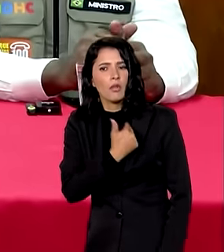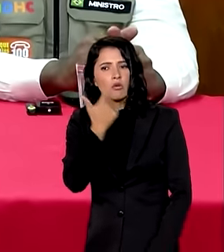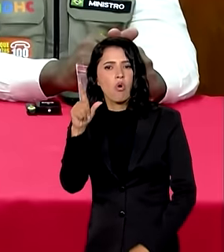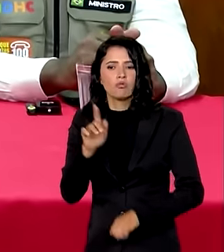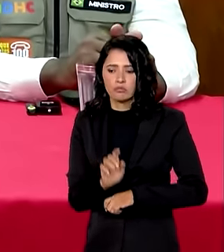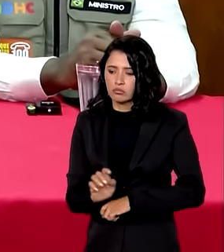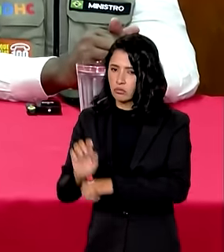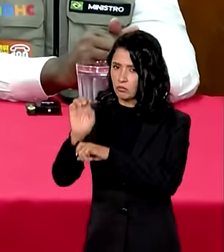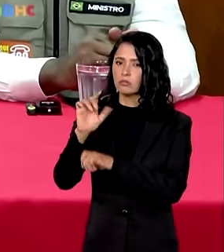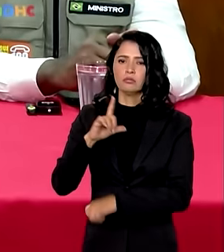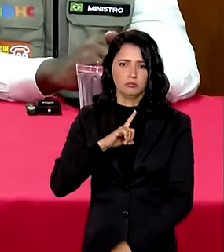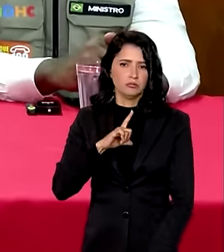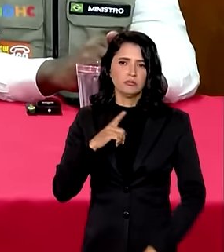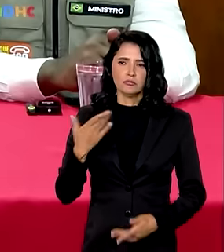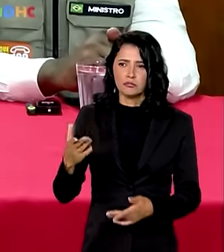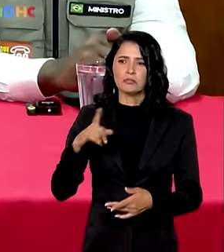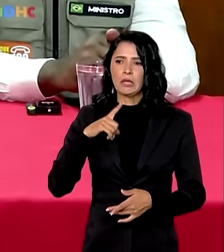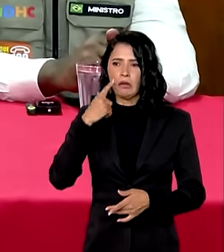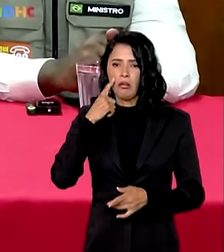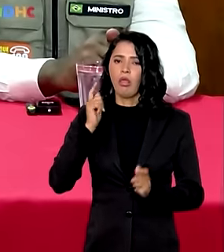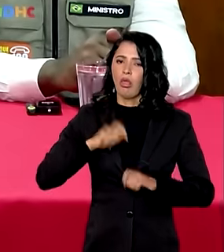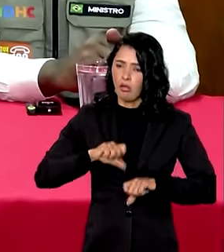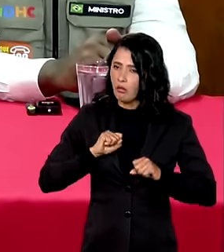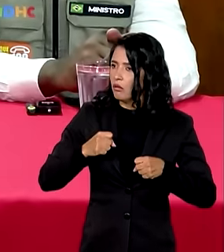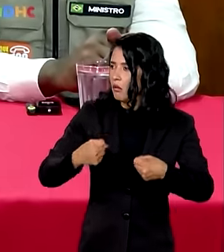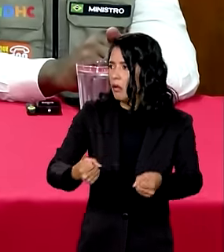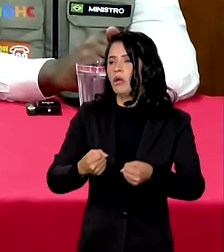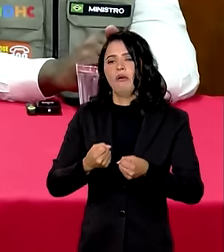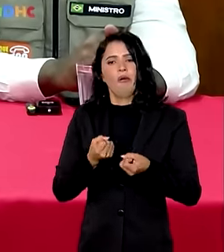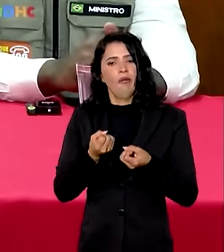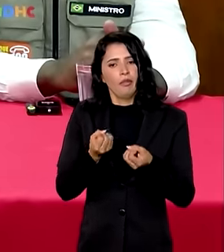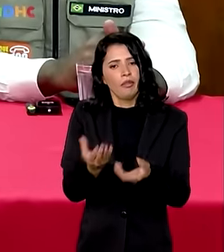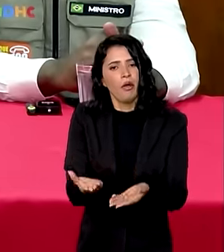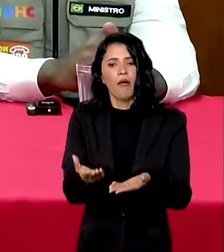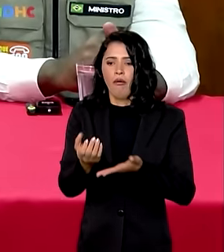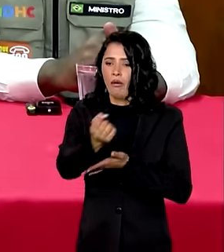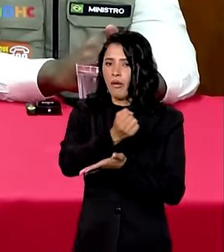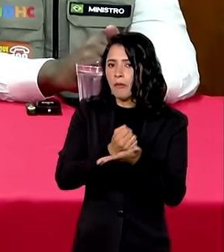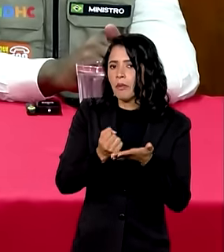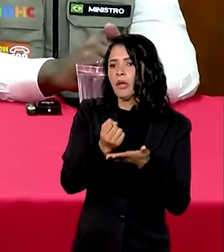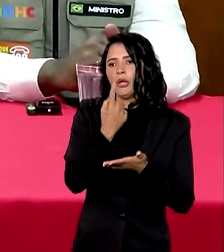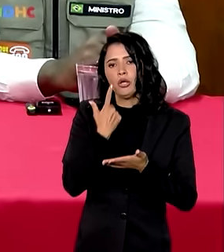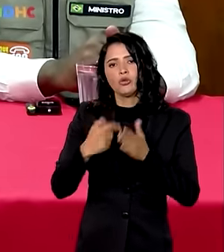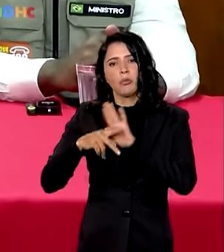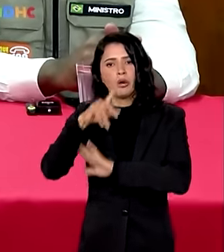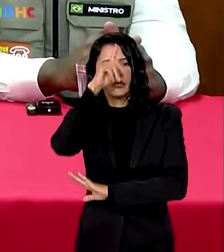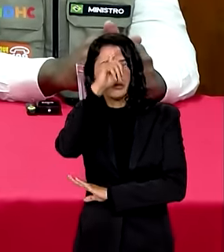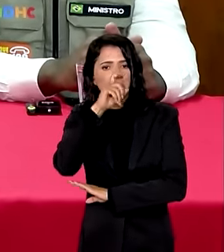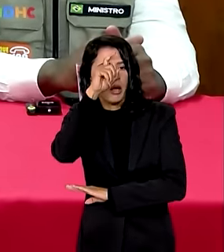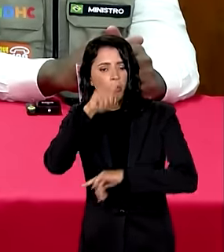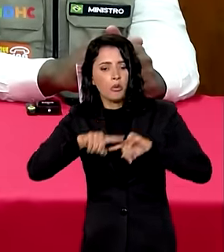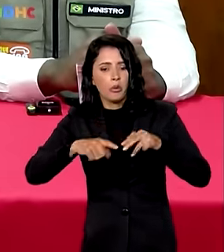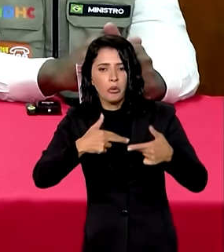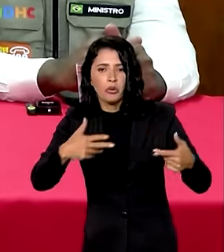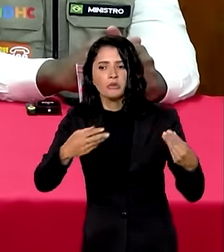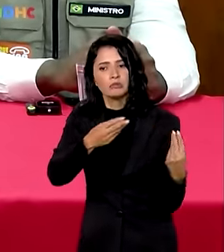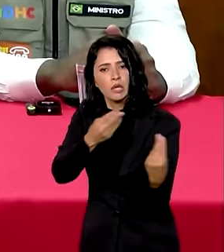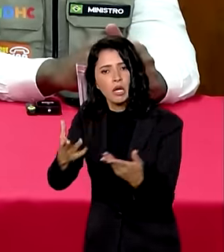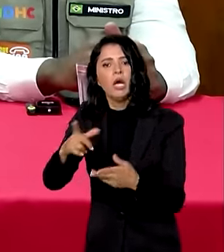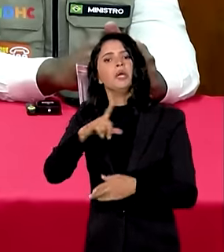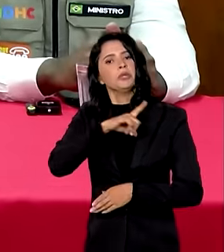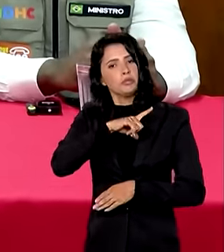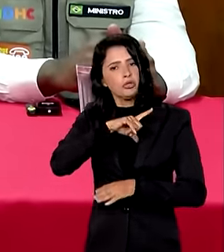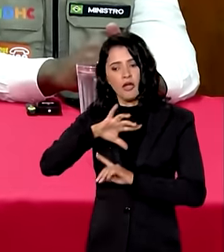estados, que estavam dispostos a fornecer remédio, insumos para os hospitais, que tinham aviões